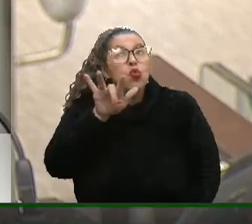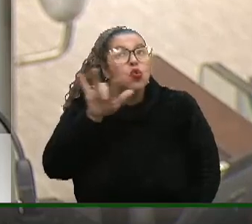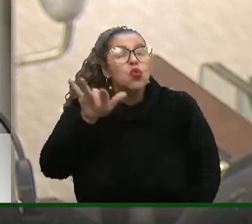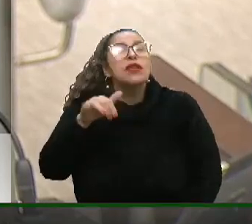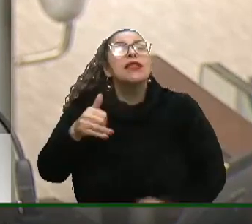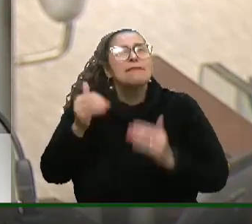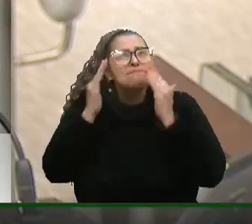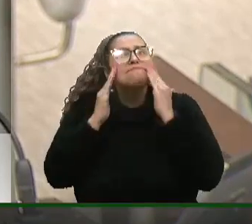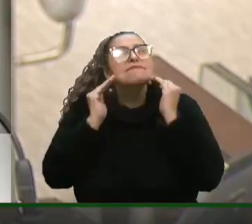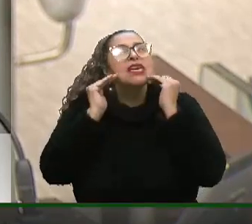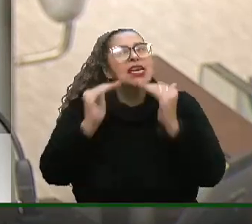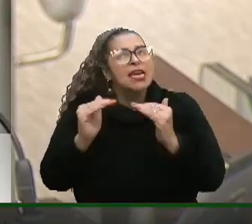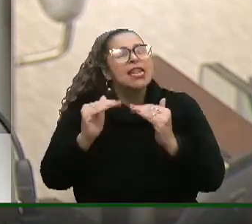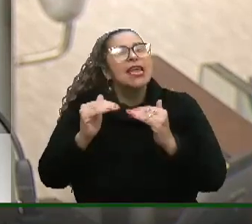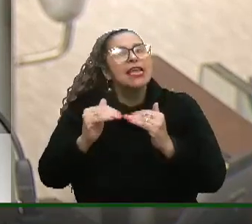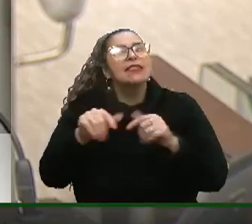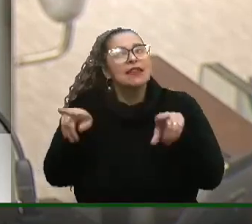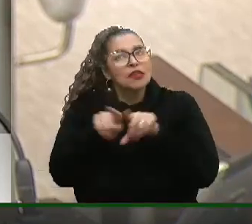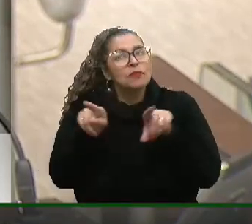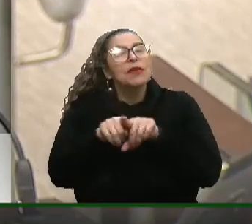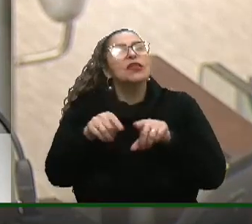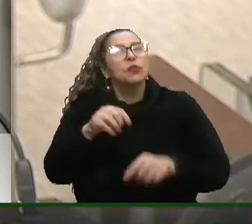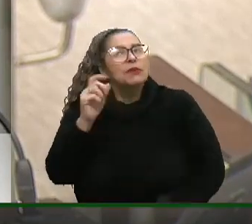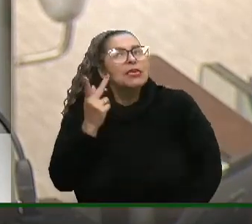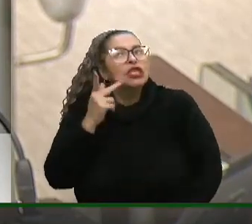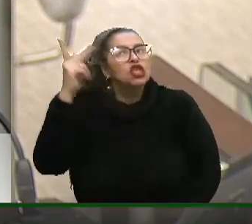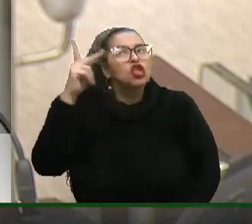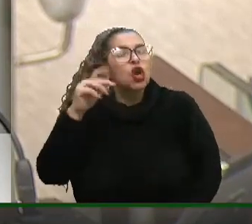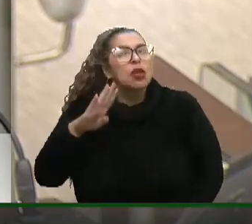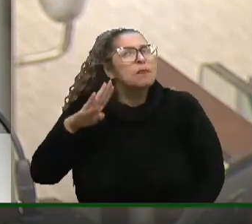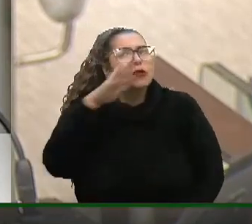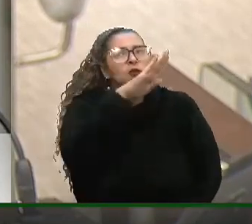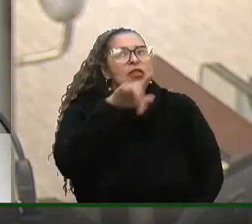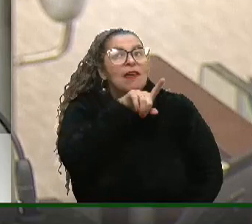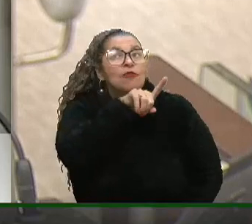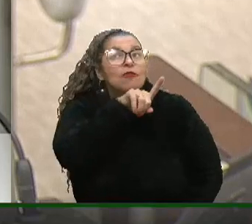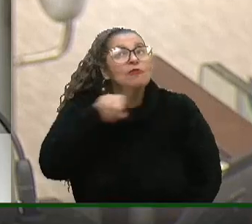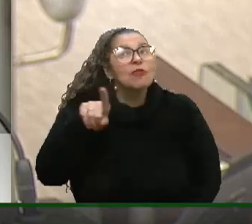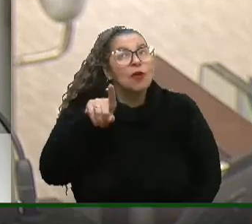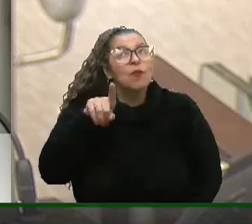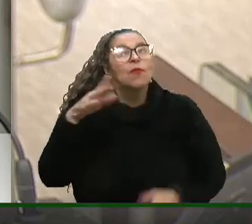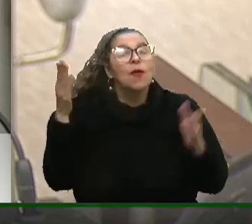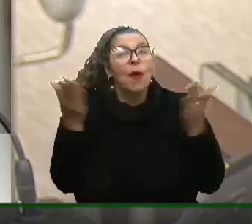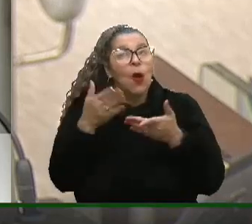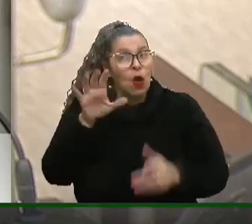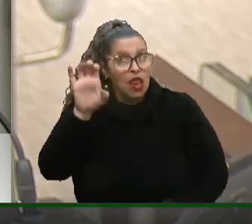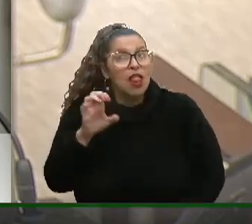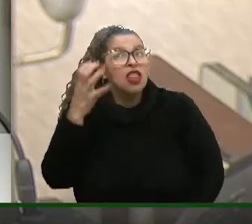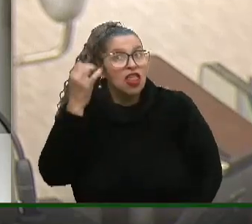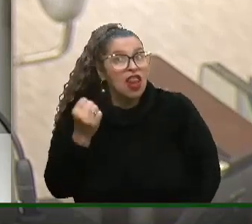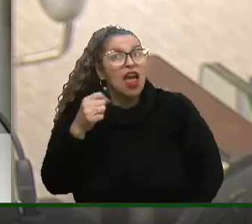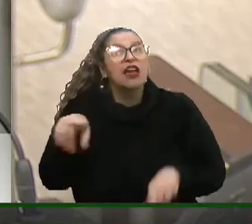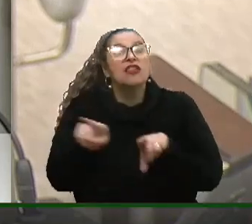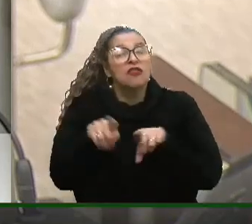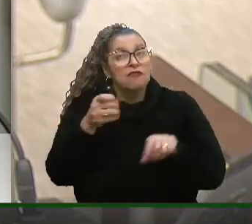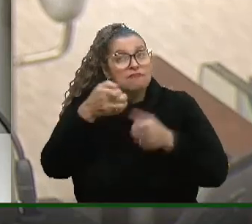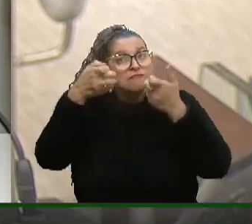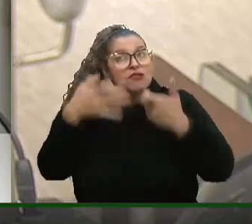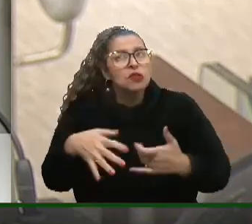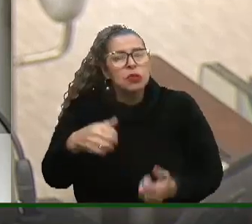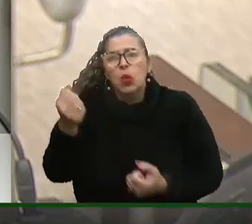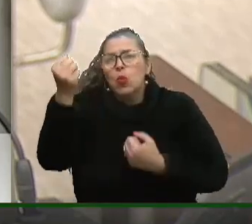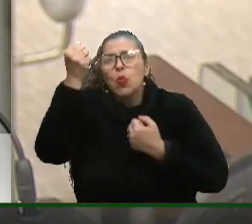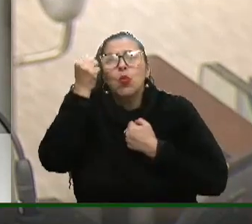respeito porque tem história e o Bolsonaro não. O ex-governador do Estado, Eduardo Leite, já disse ter se